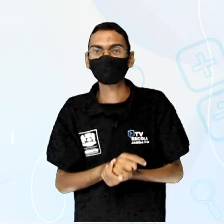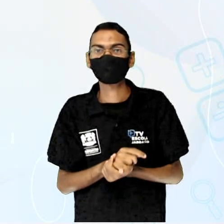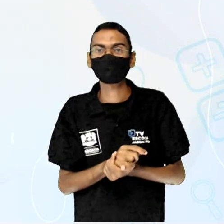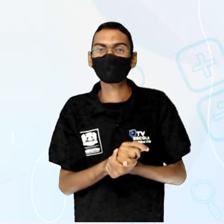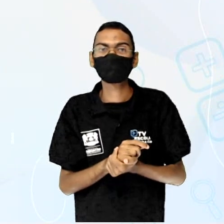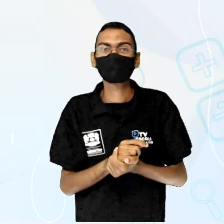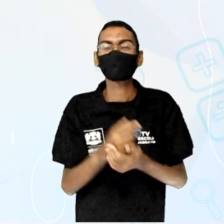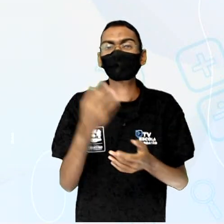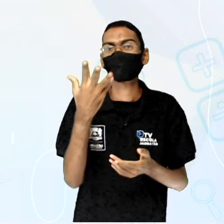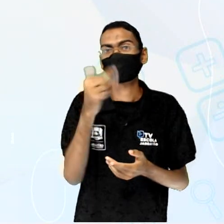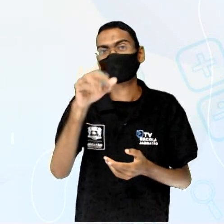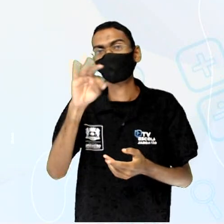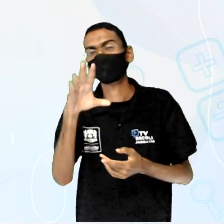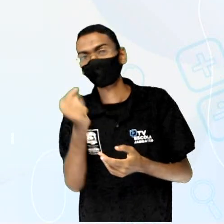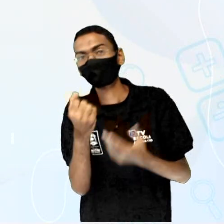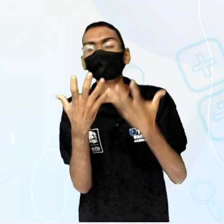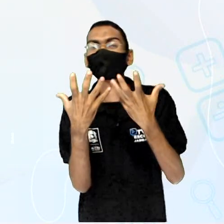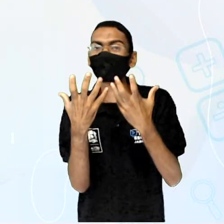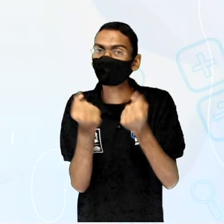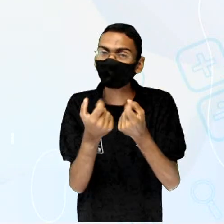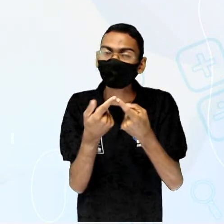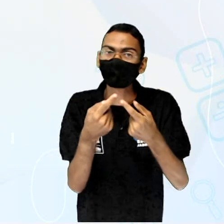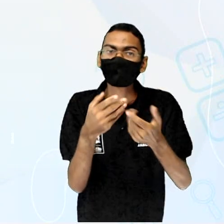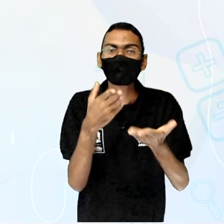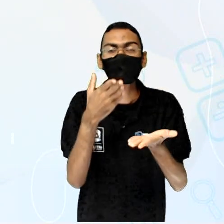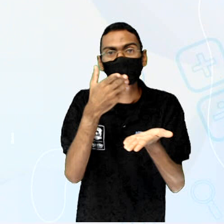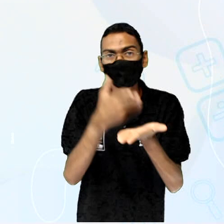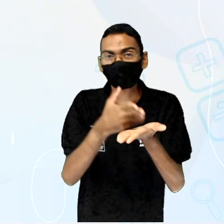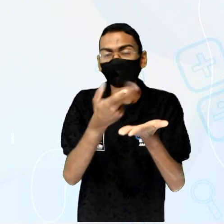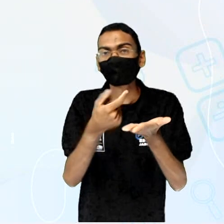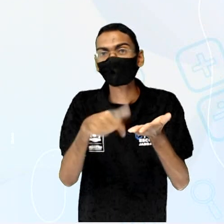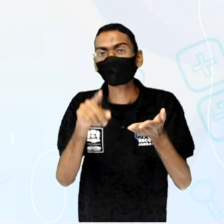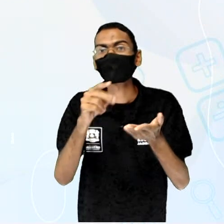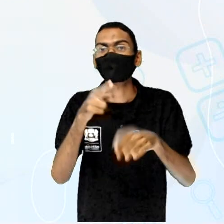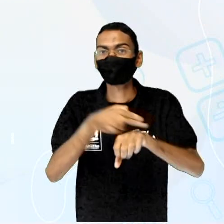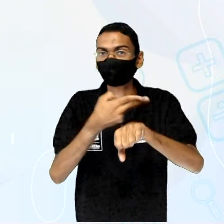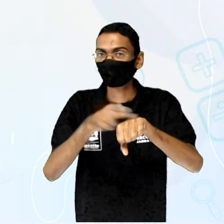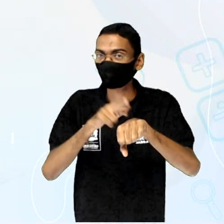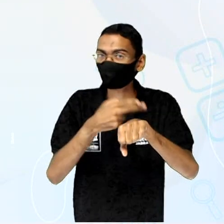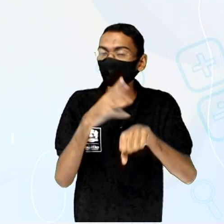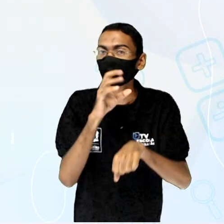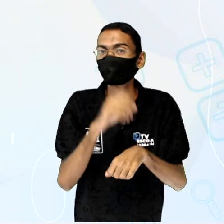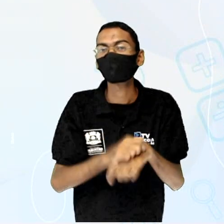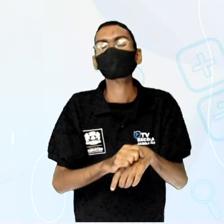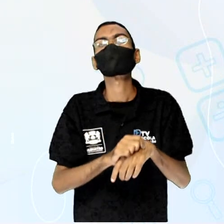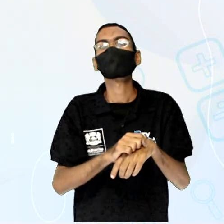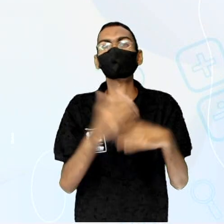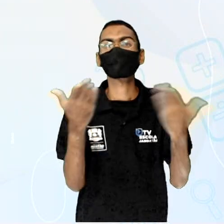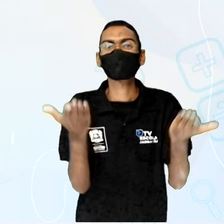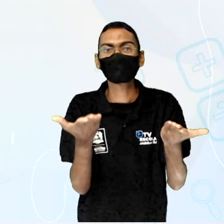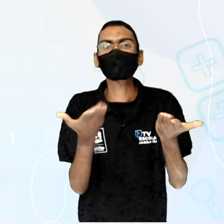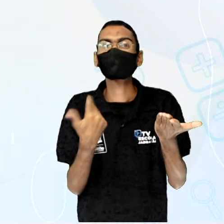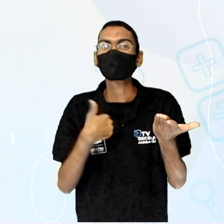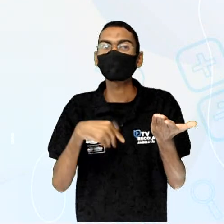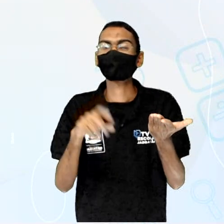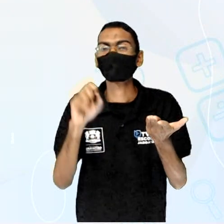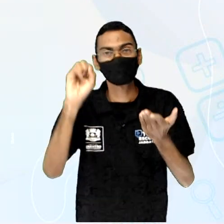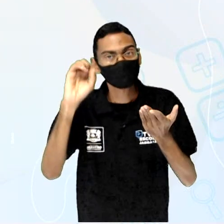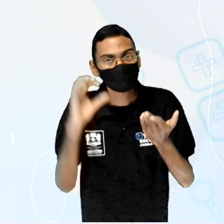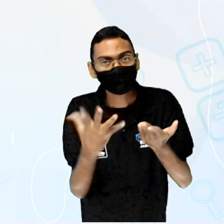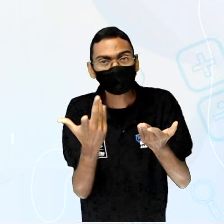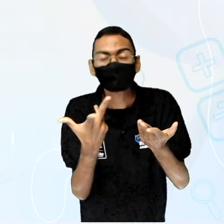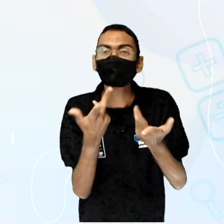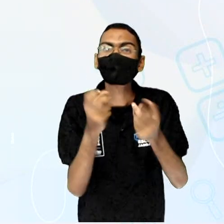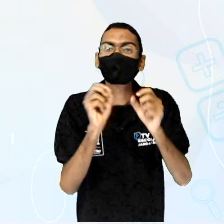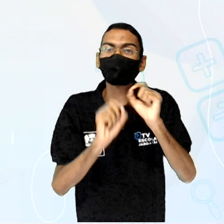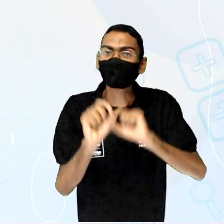dividida em quatro partes. Ela resolveu comer dois pedaços e representar a parte comida em forma de fração.